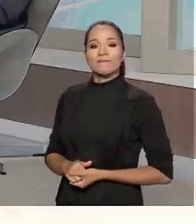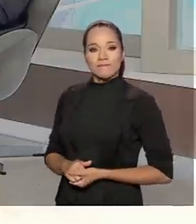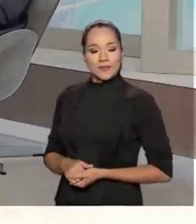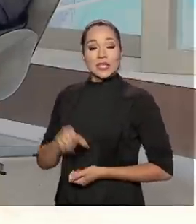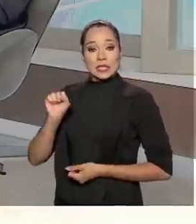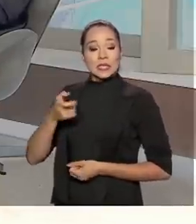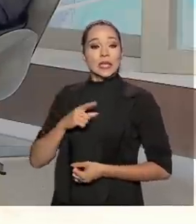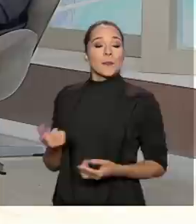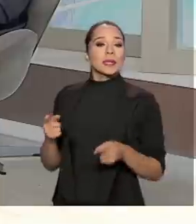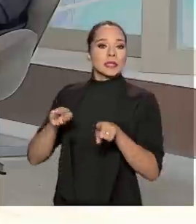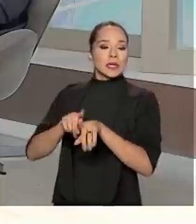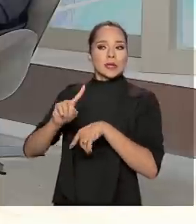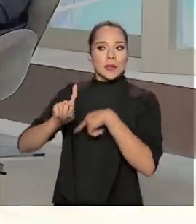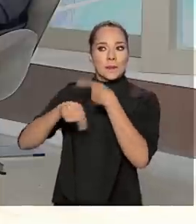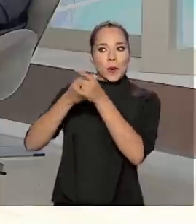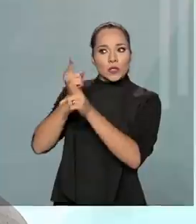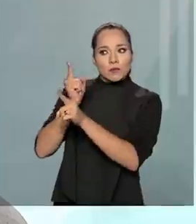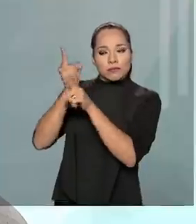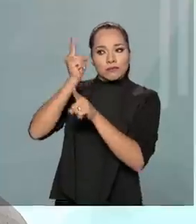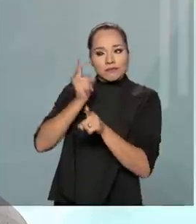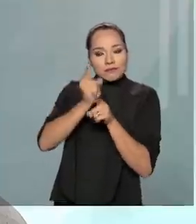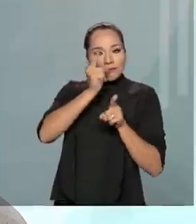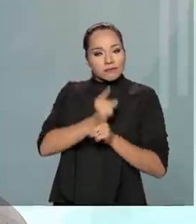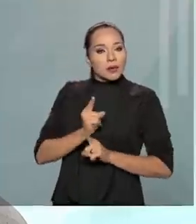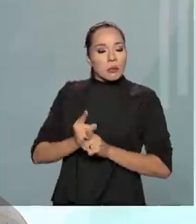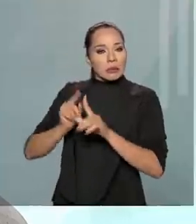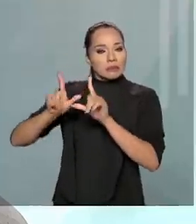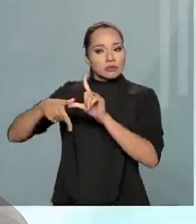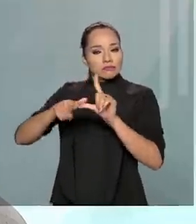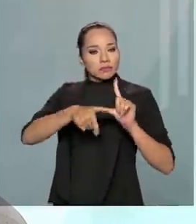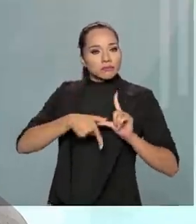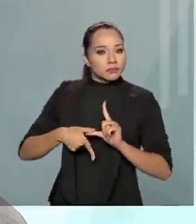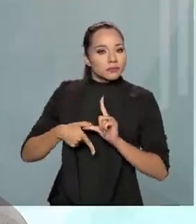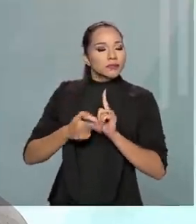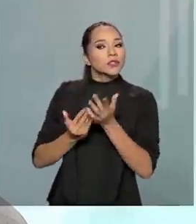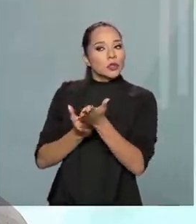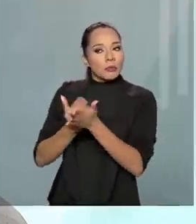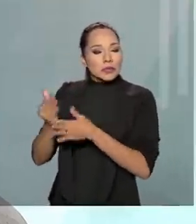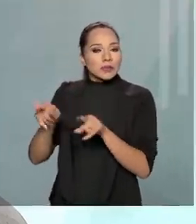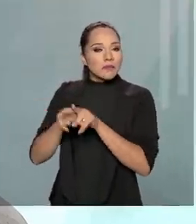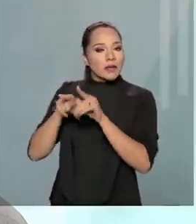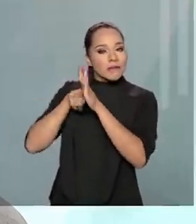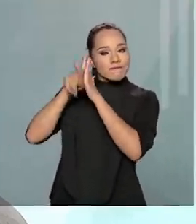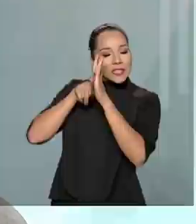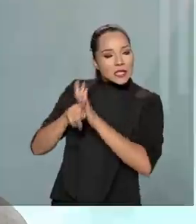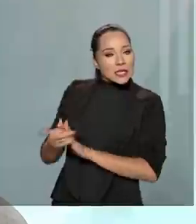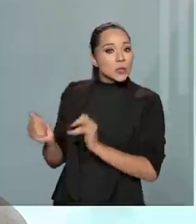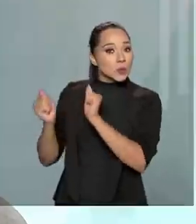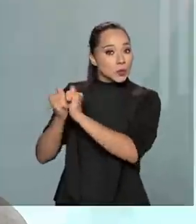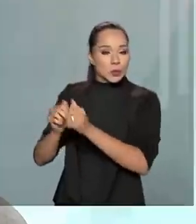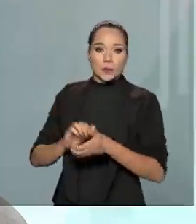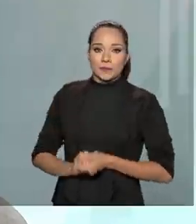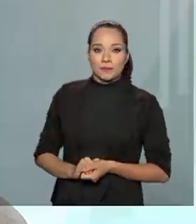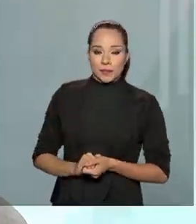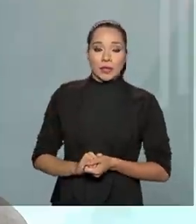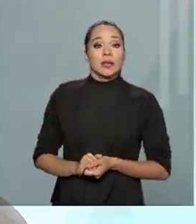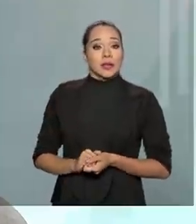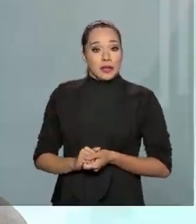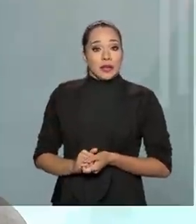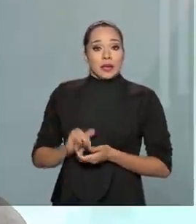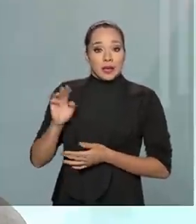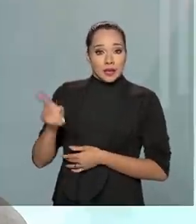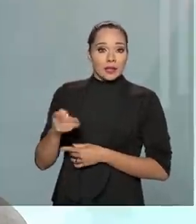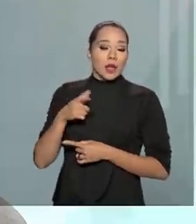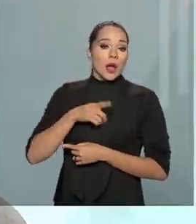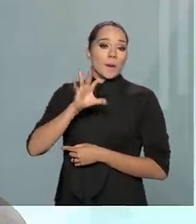parcerias, depois de detectados os indícios de irregularidade, nós iniciamos também investigações conjuntas. CGU historicamente atua em